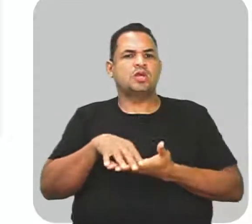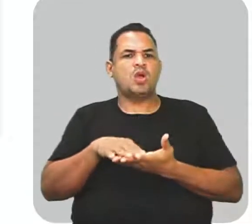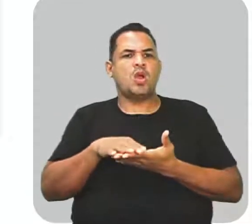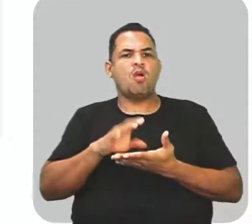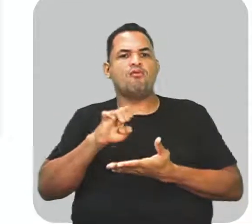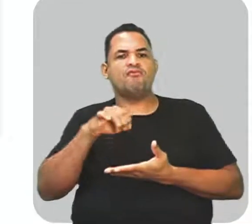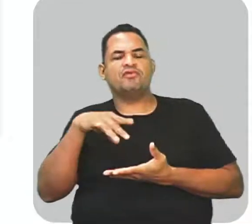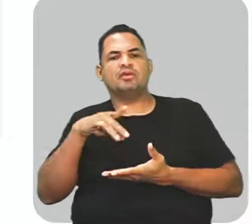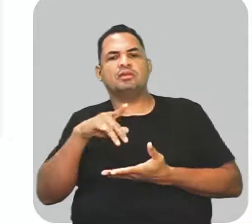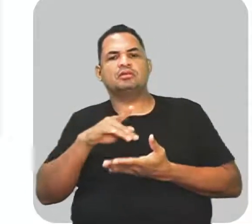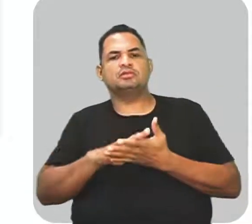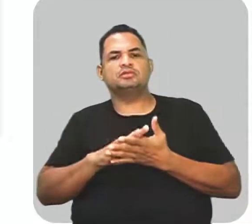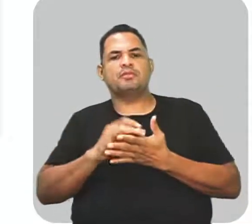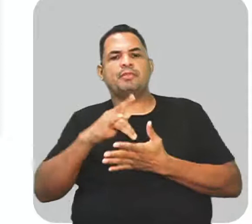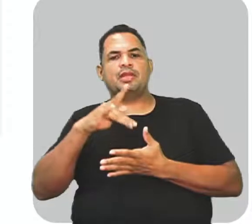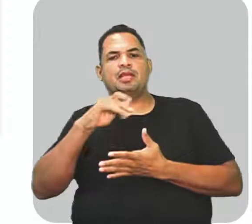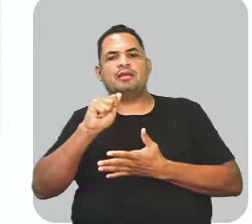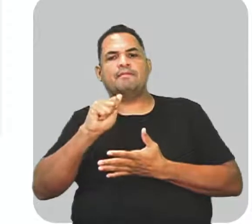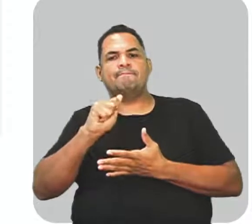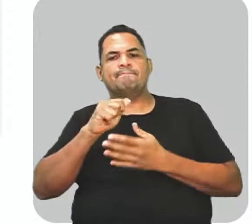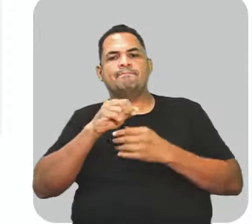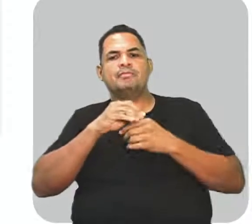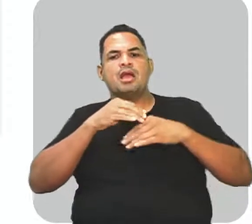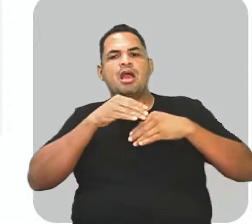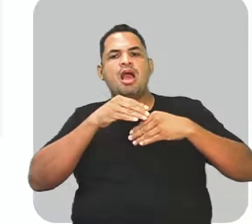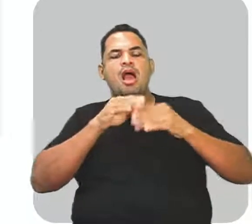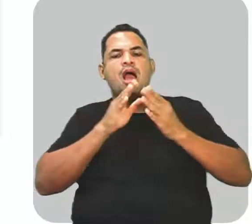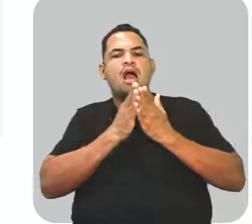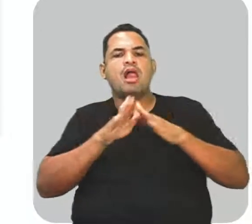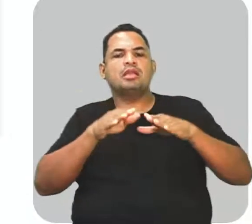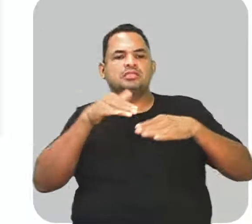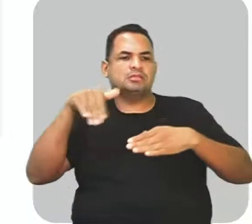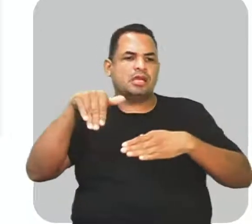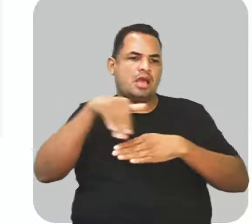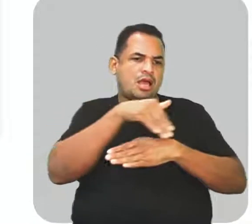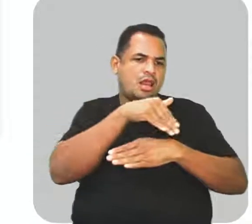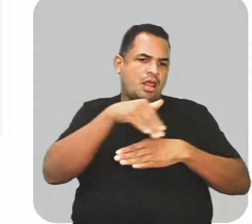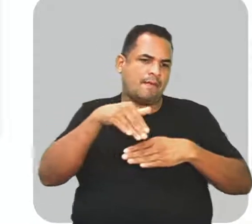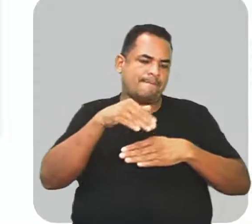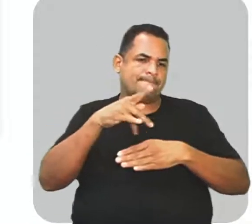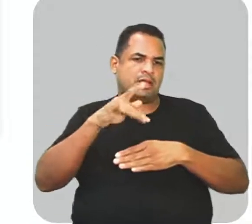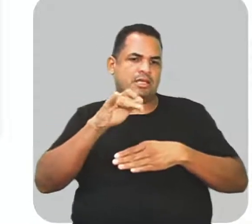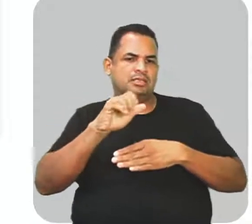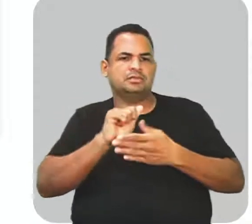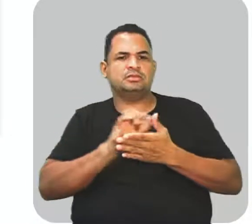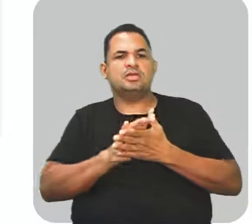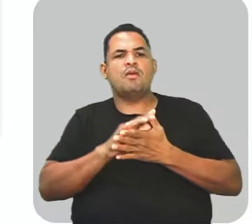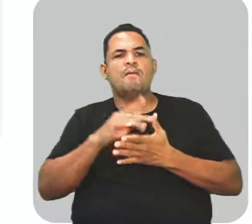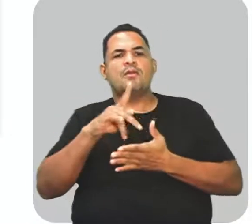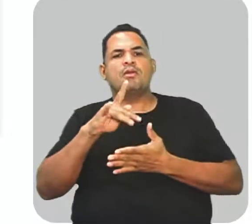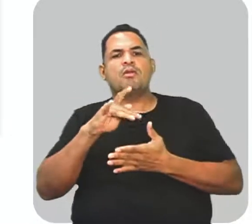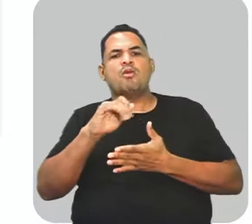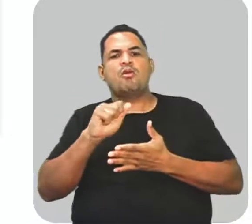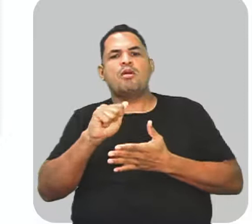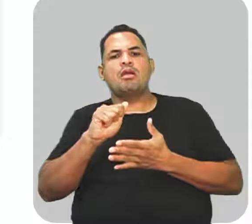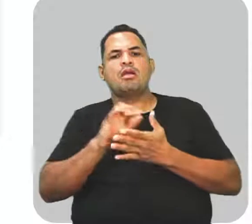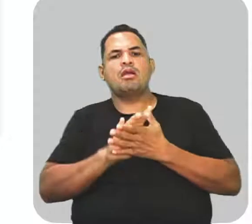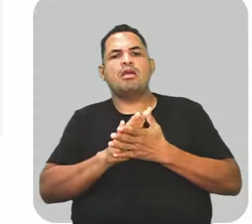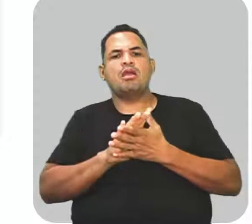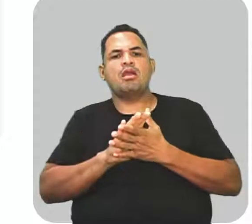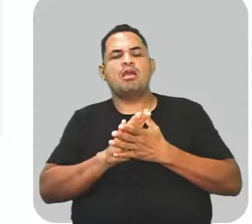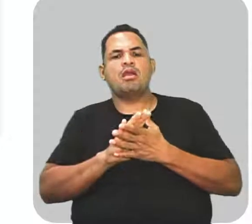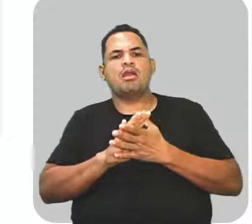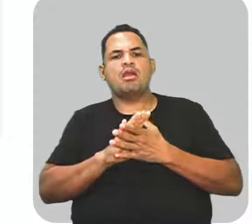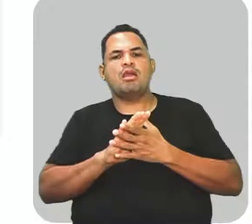Ipiranga as margens plácidas de um povo heróico, o brado retumbante.